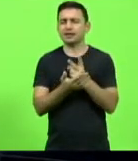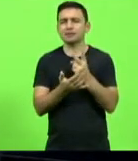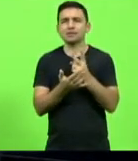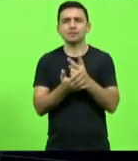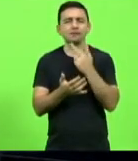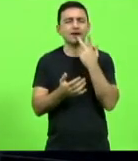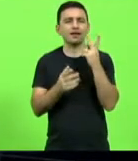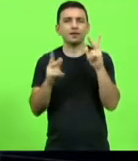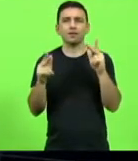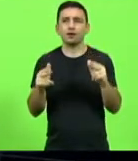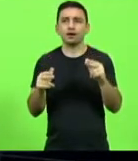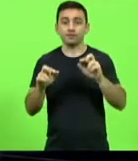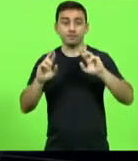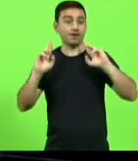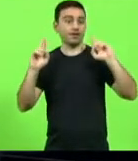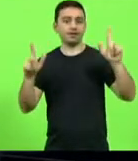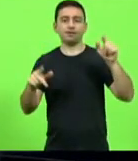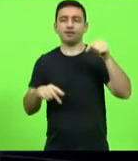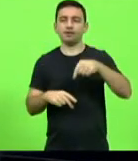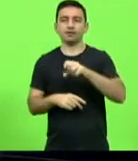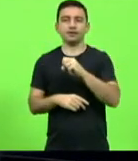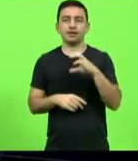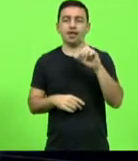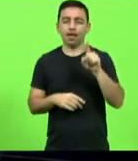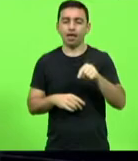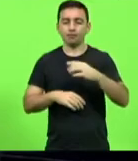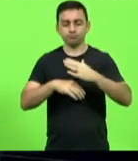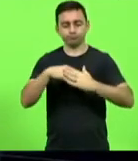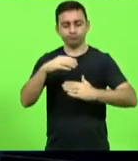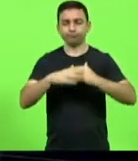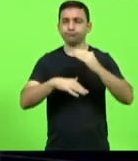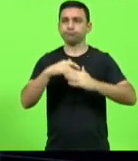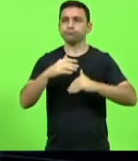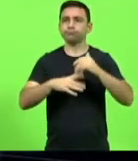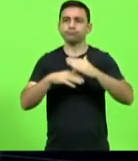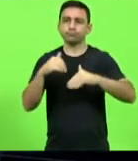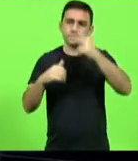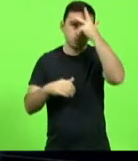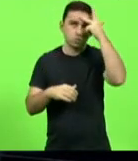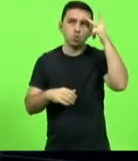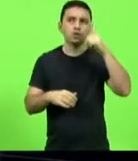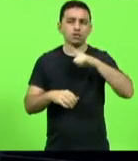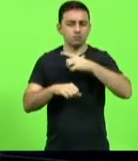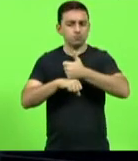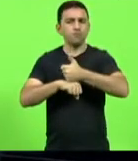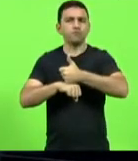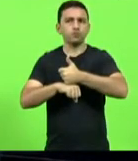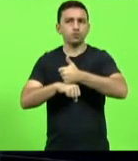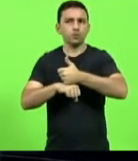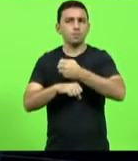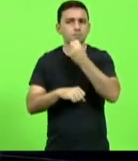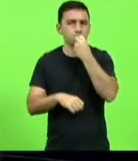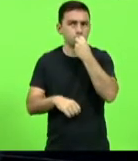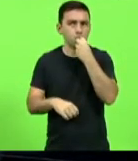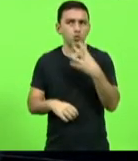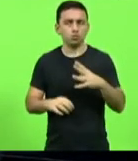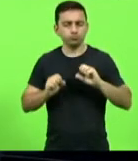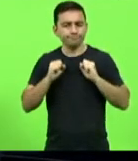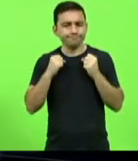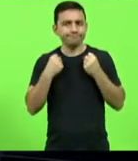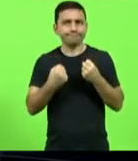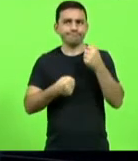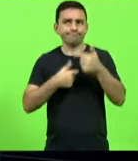diferencial de Santa Catarina é a mão de obra nós temos mão de obra qualificada nós temos uma mão de obra pessoas que se empenham que